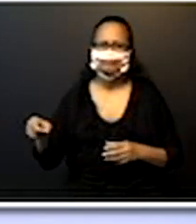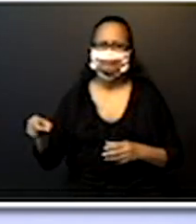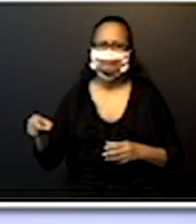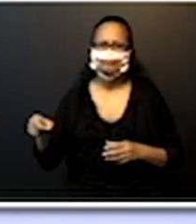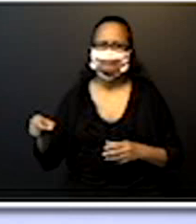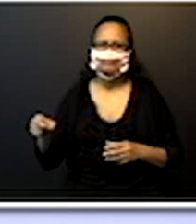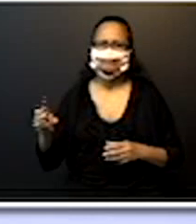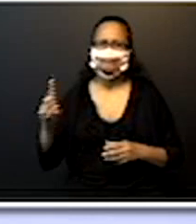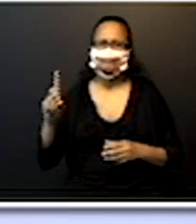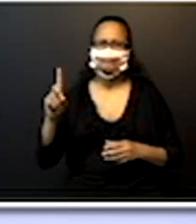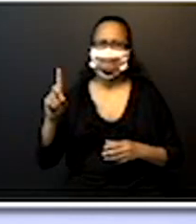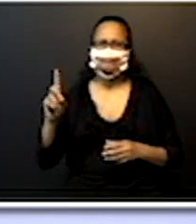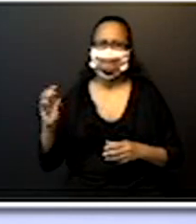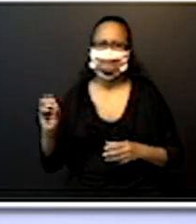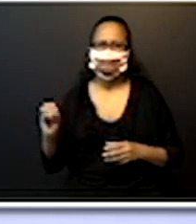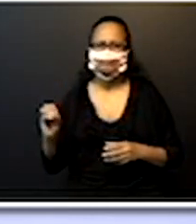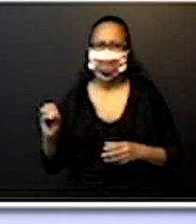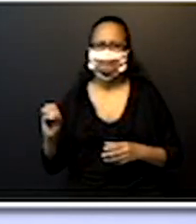10? Vamos lá?